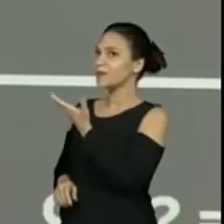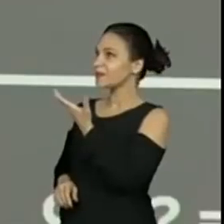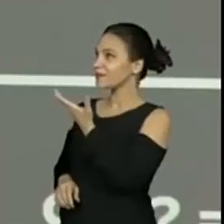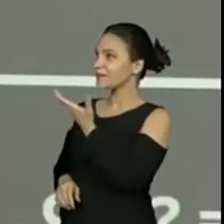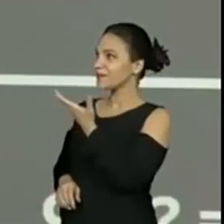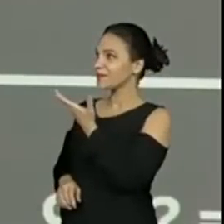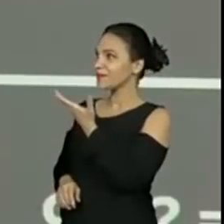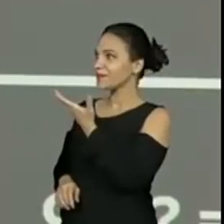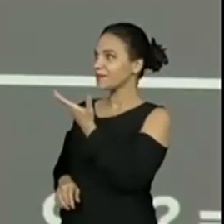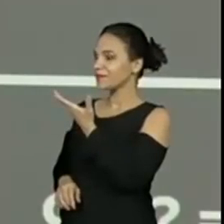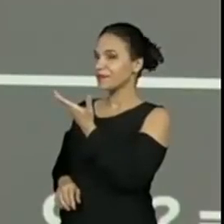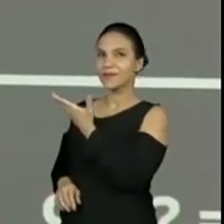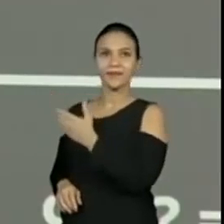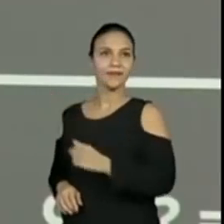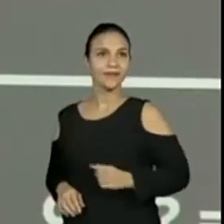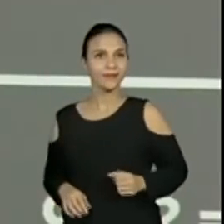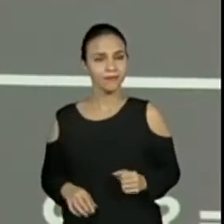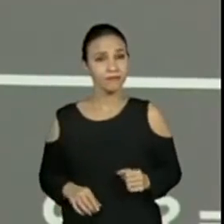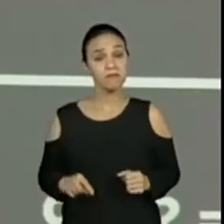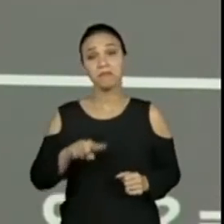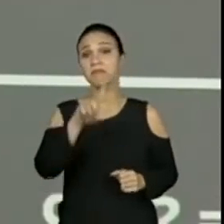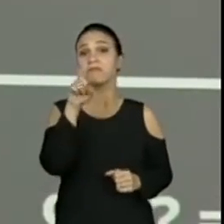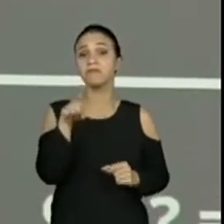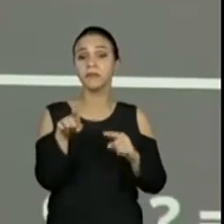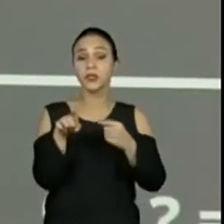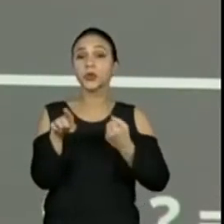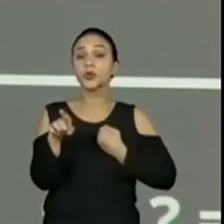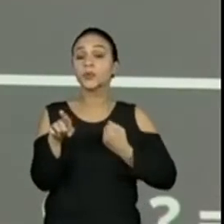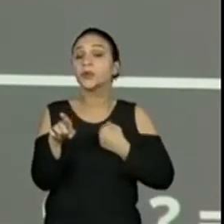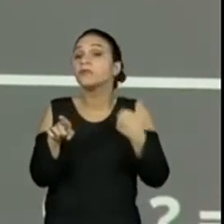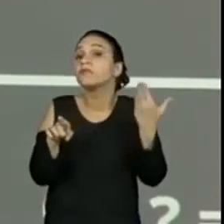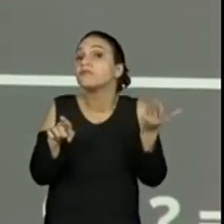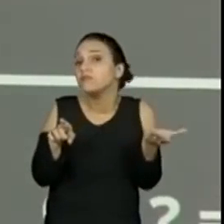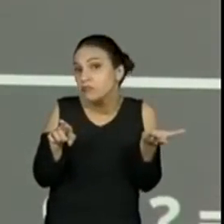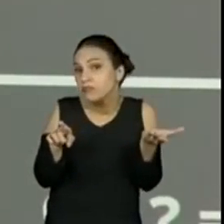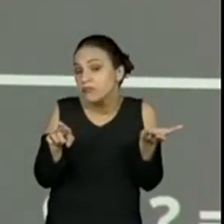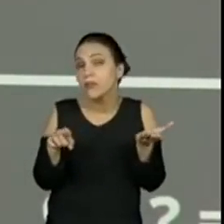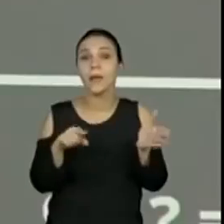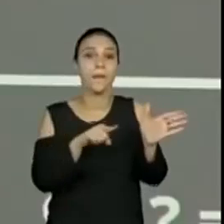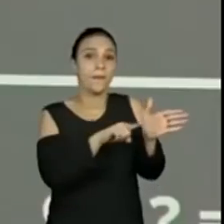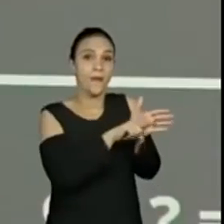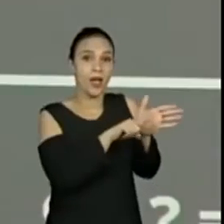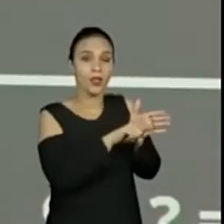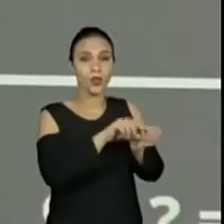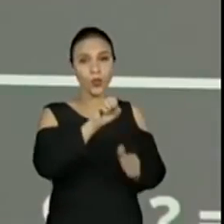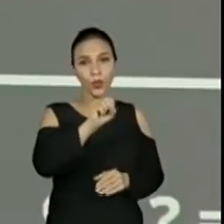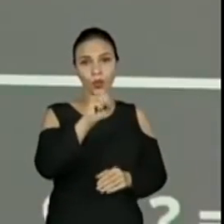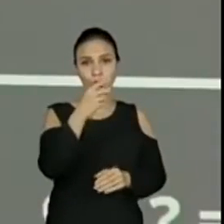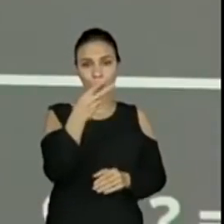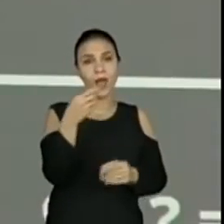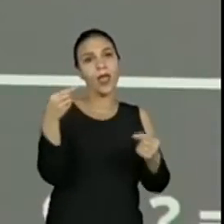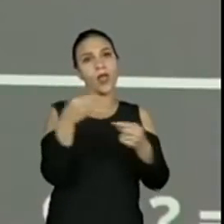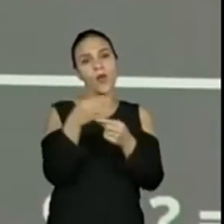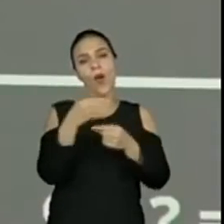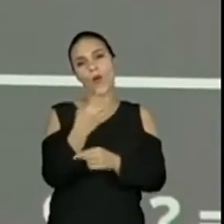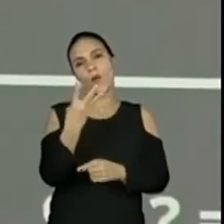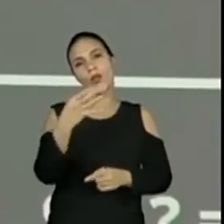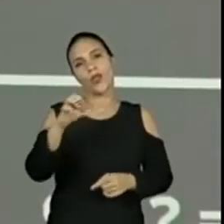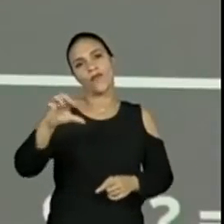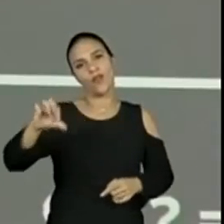Ponto de interrogação menos 82 é igual a 499. E aí?